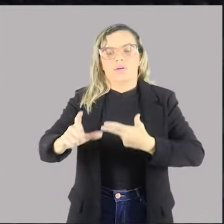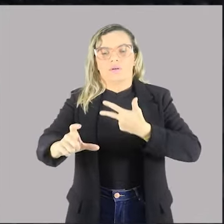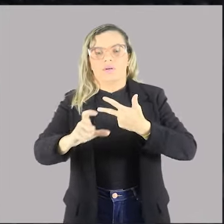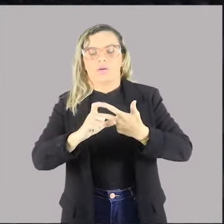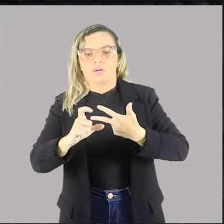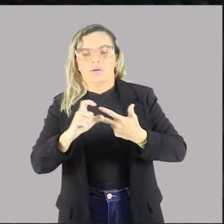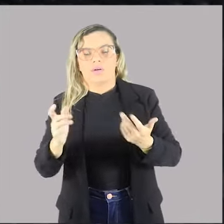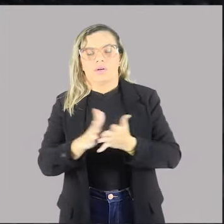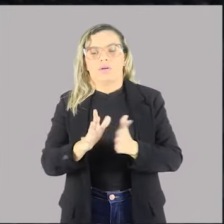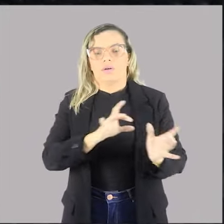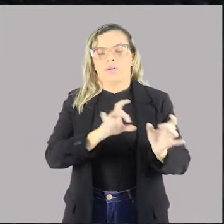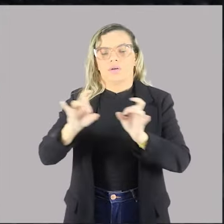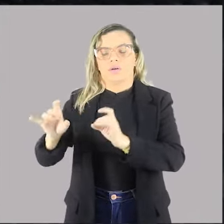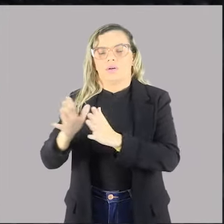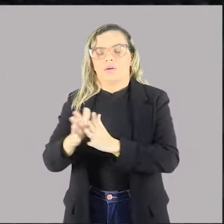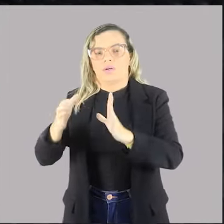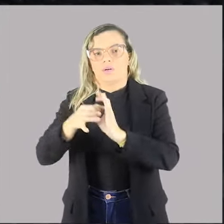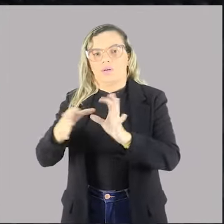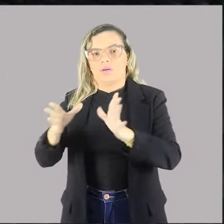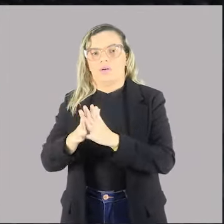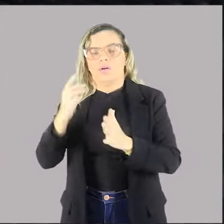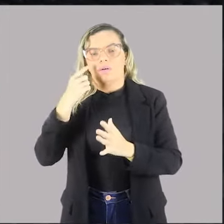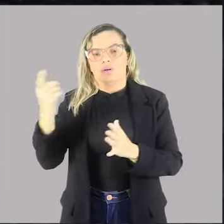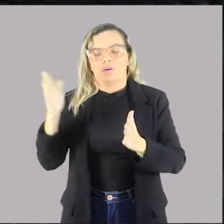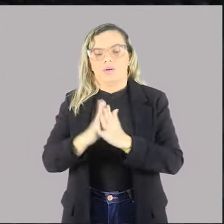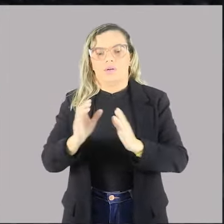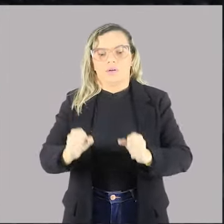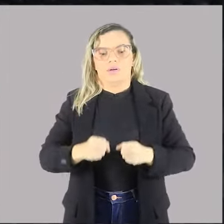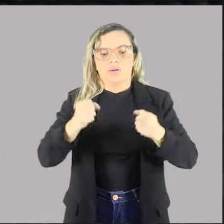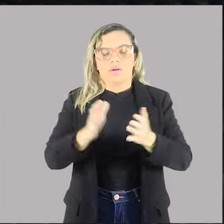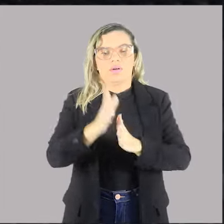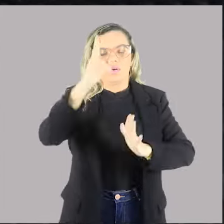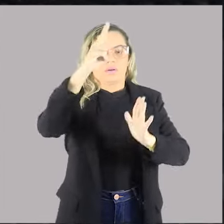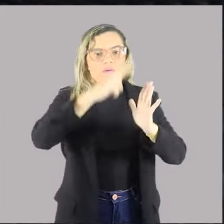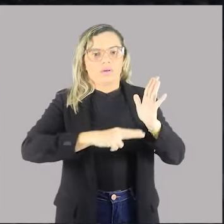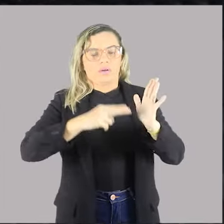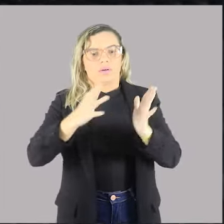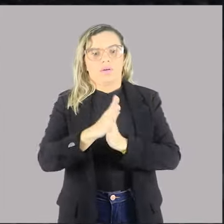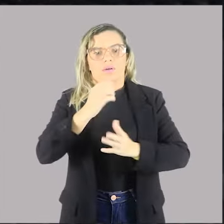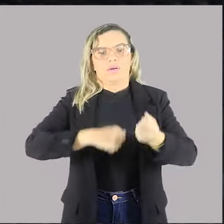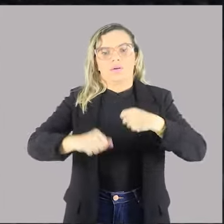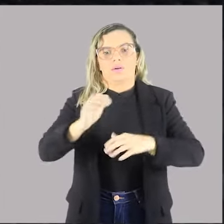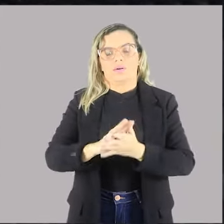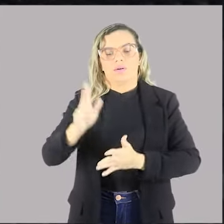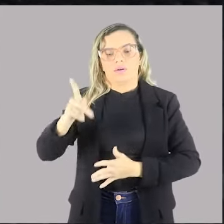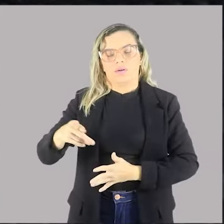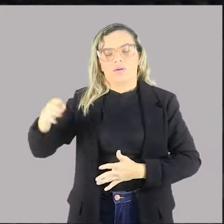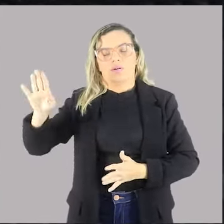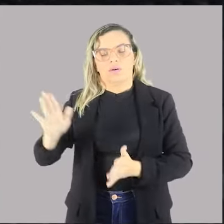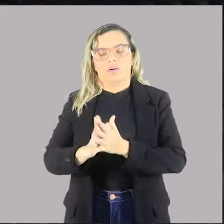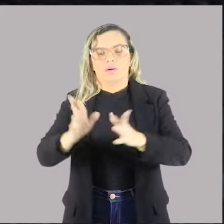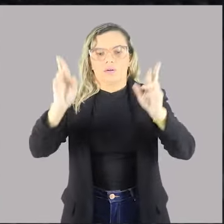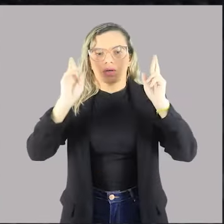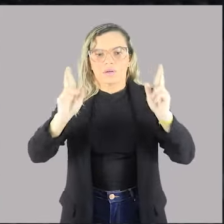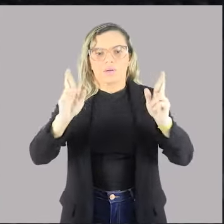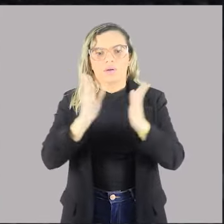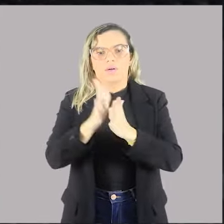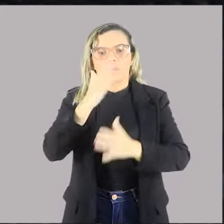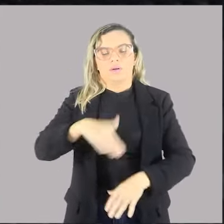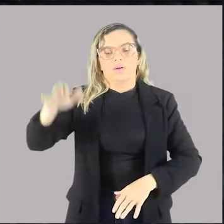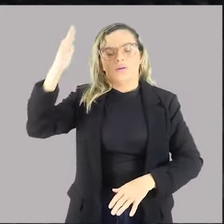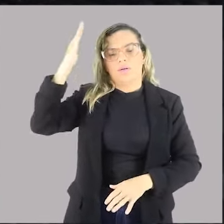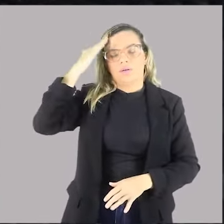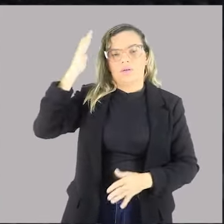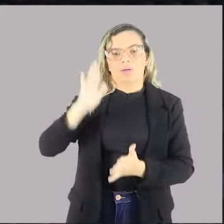excepcionalmente, regulamentos autônomos são o poder normativo da administração pública. Espero que vocês tenham compreendido